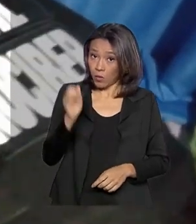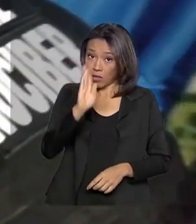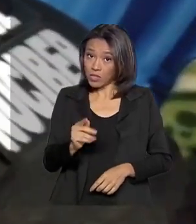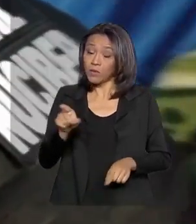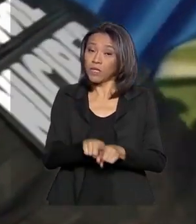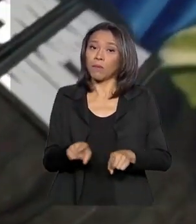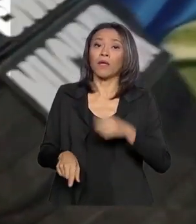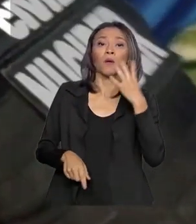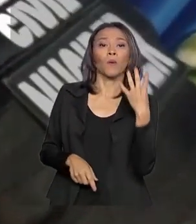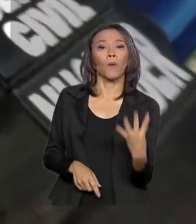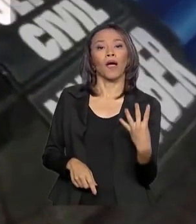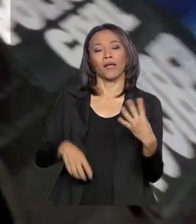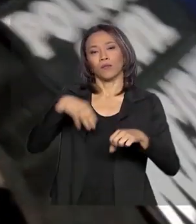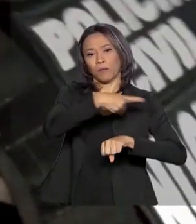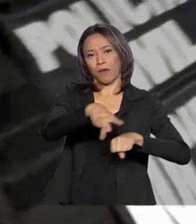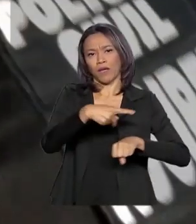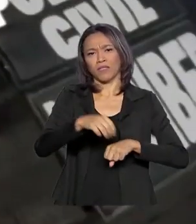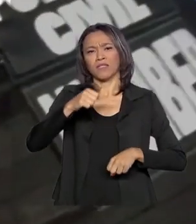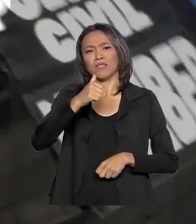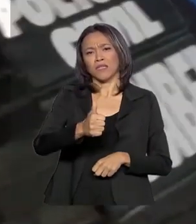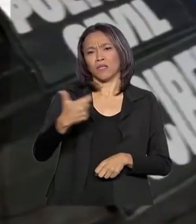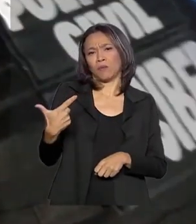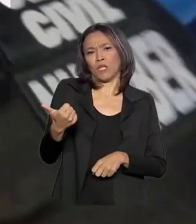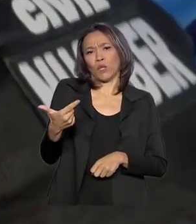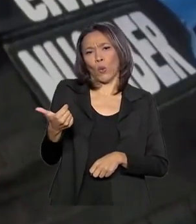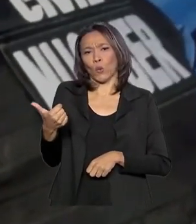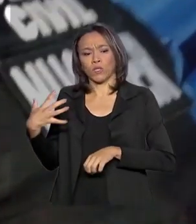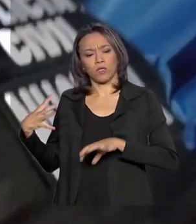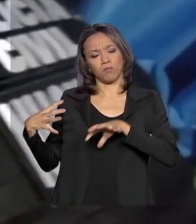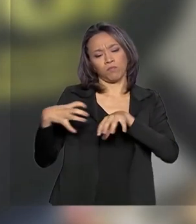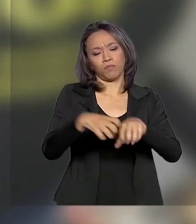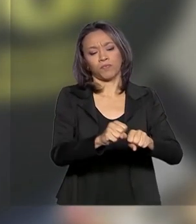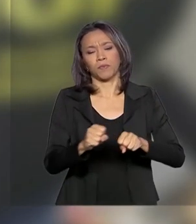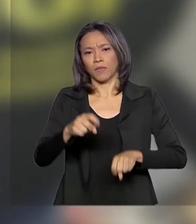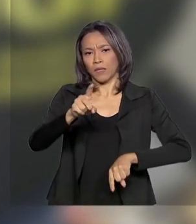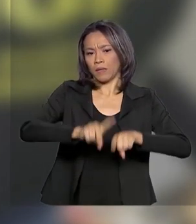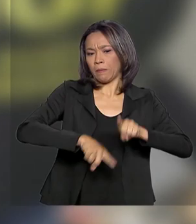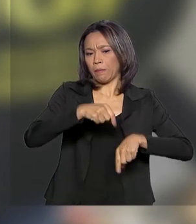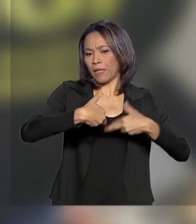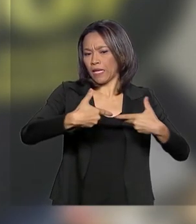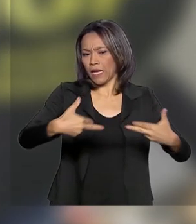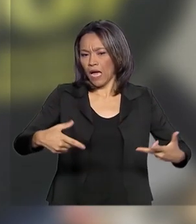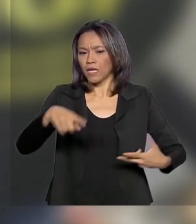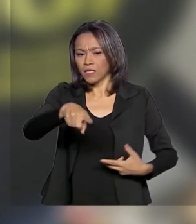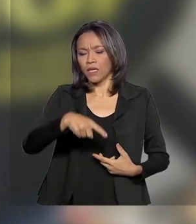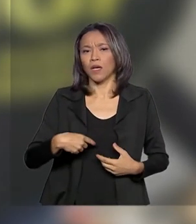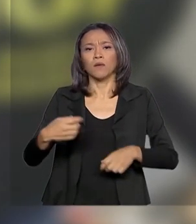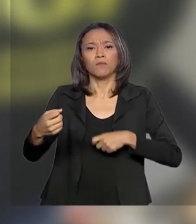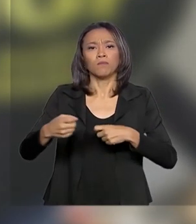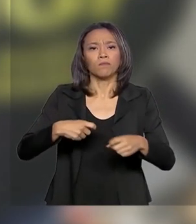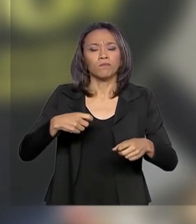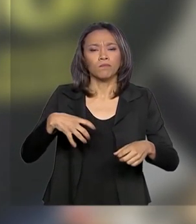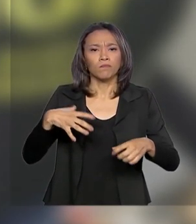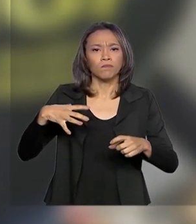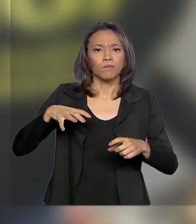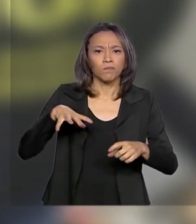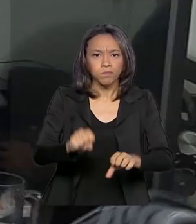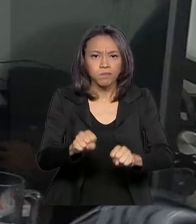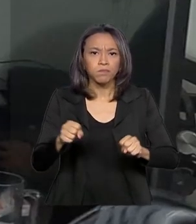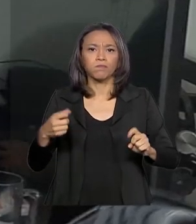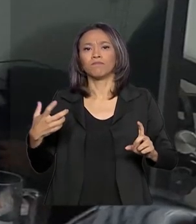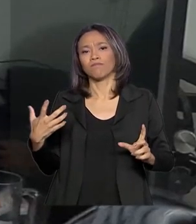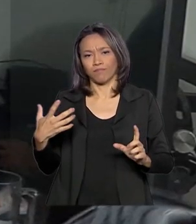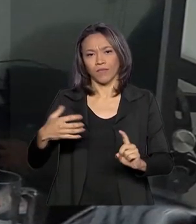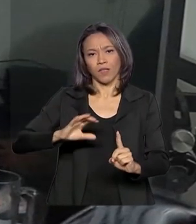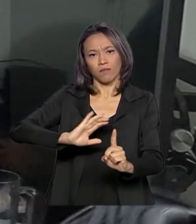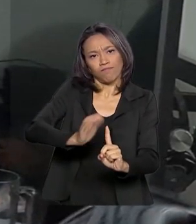países 112 mandados de busca e apreensão de arquivos relacionados aos crimes de exploração sexual. Desde a primeira fase, em